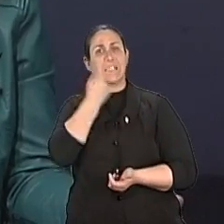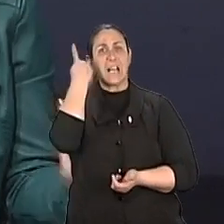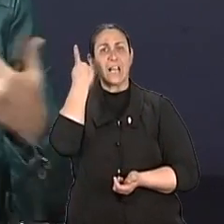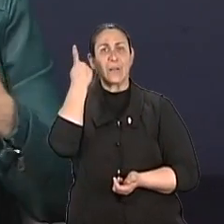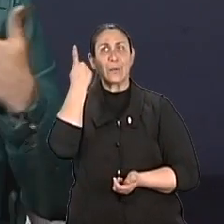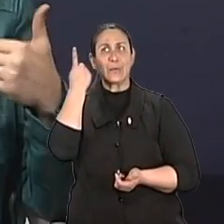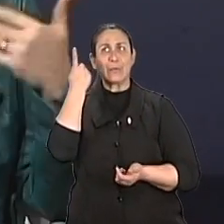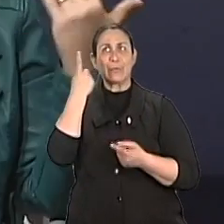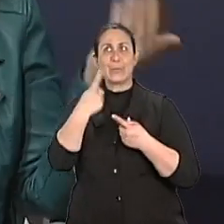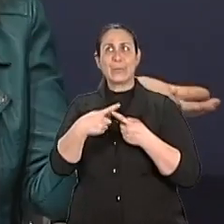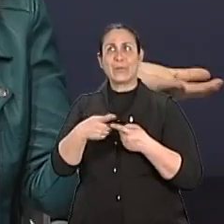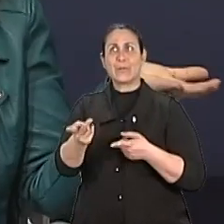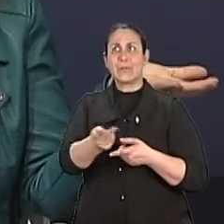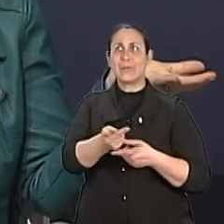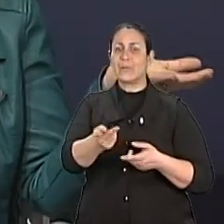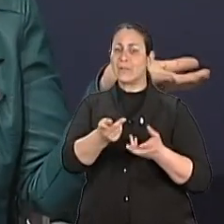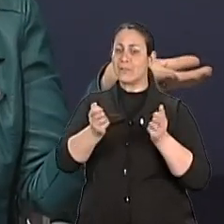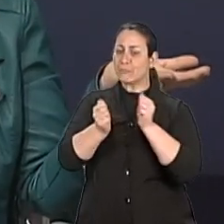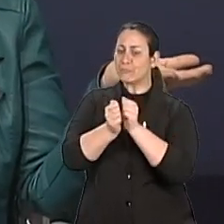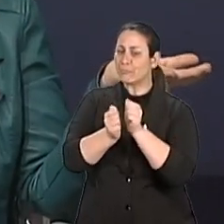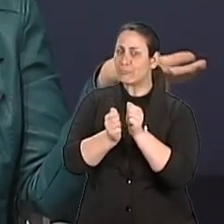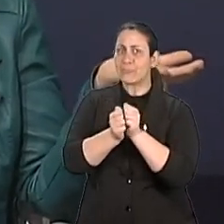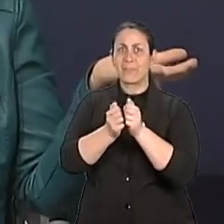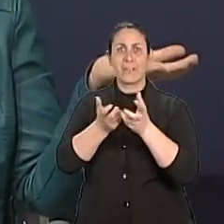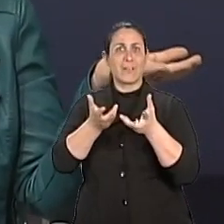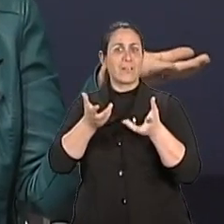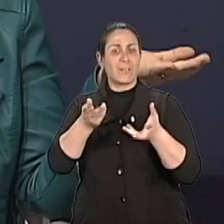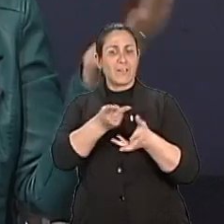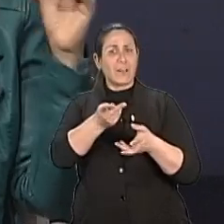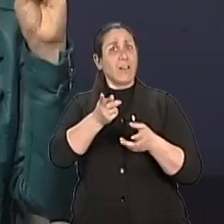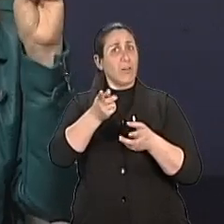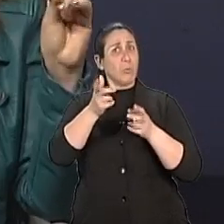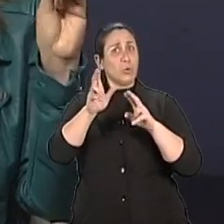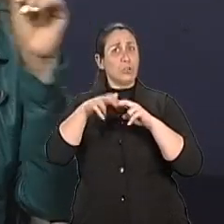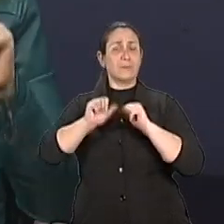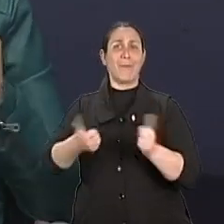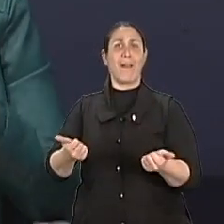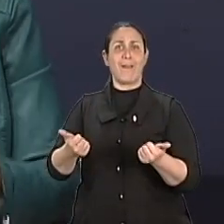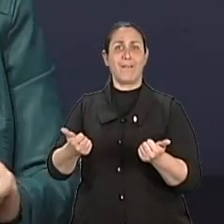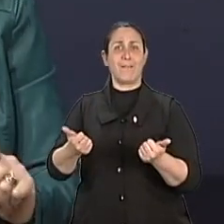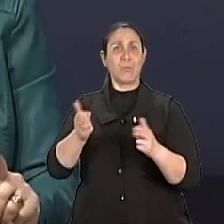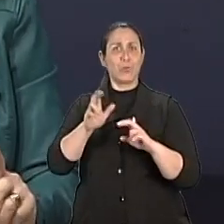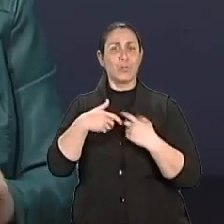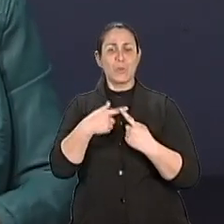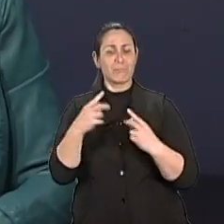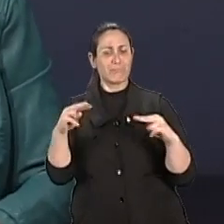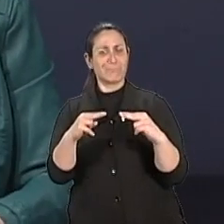dentro desse relacionamento. Isso é um dos grandes motivos que levam muitas separações. Mas ainda o principal